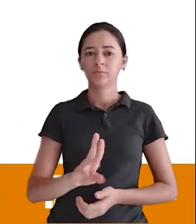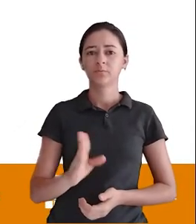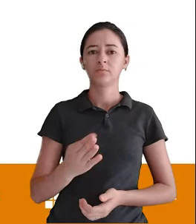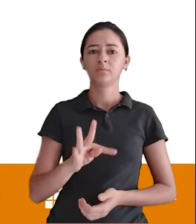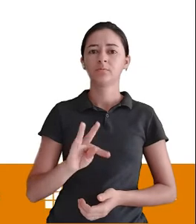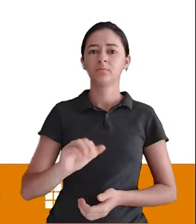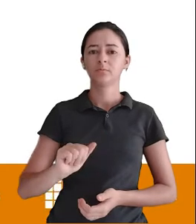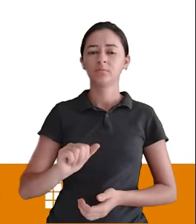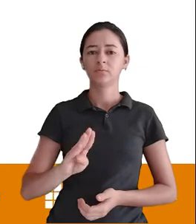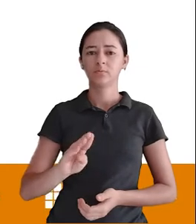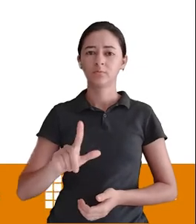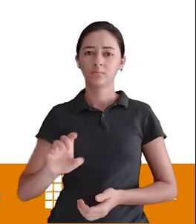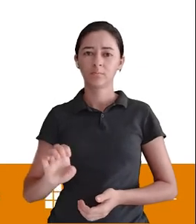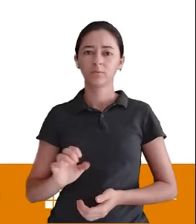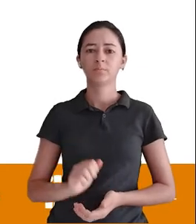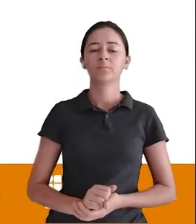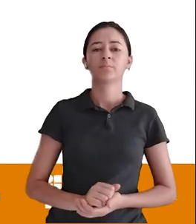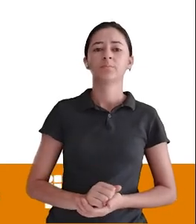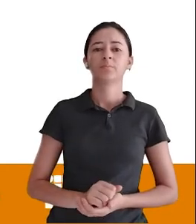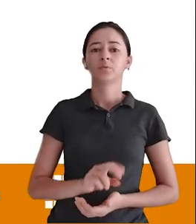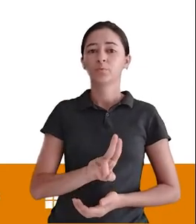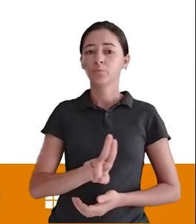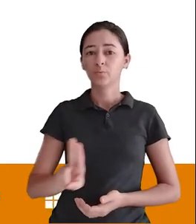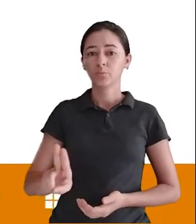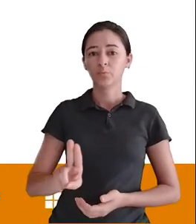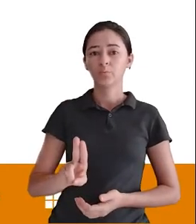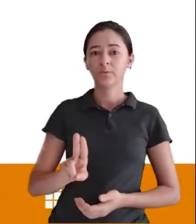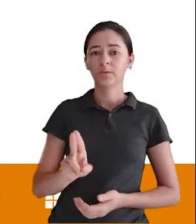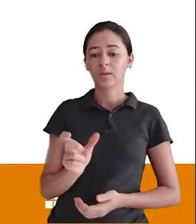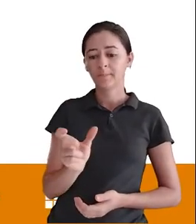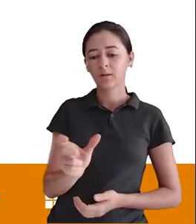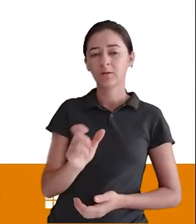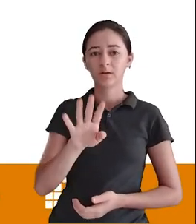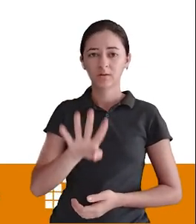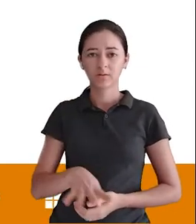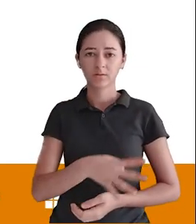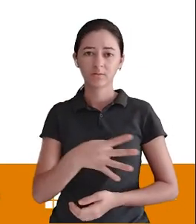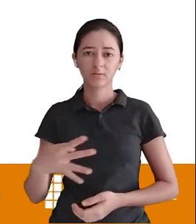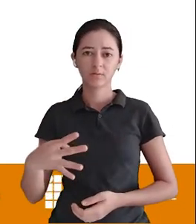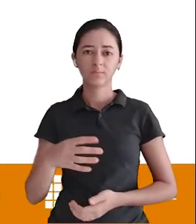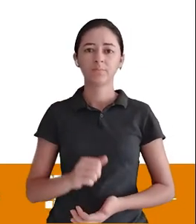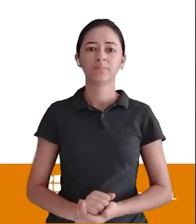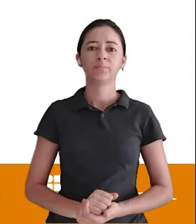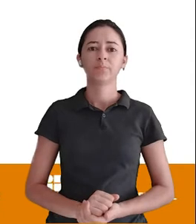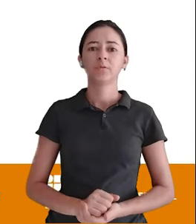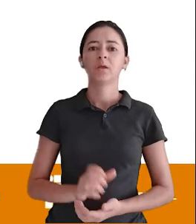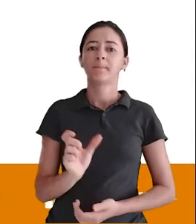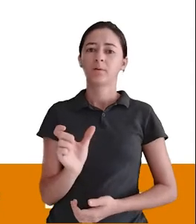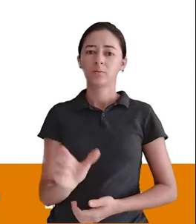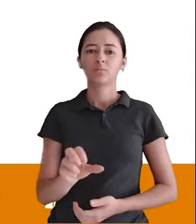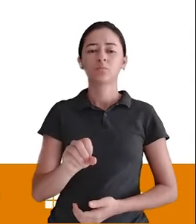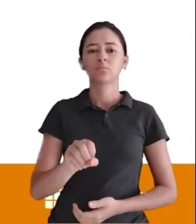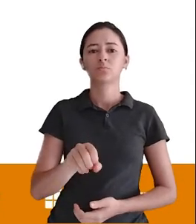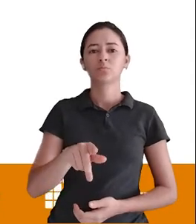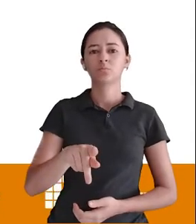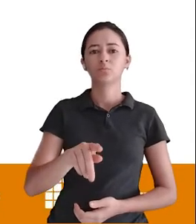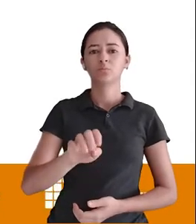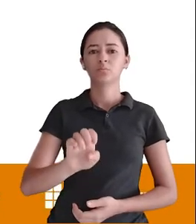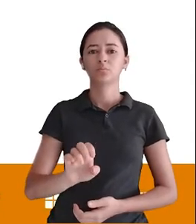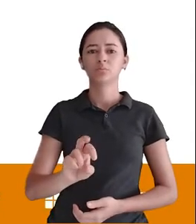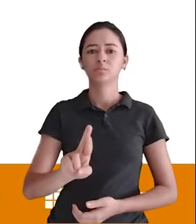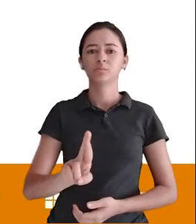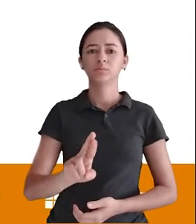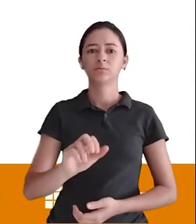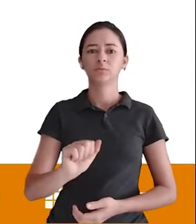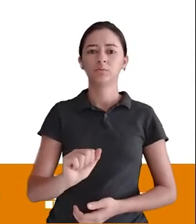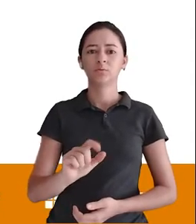tabela Certo? ALTER TABLE O nome da tabela Aqui será O operador Que nós iremos utilizar